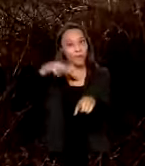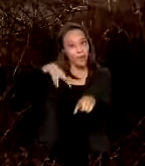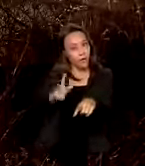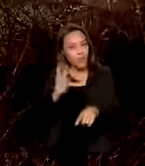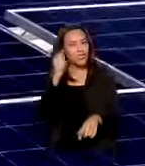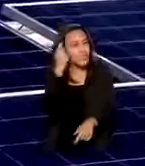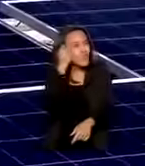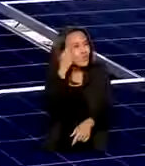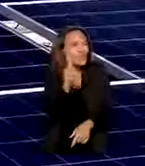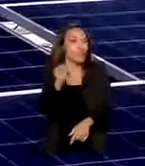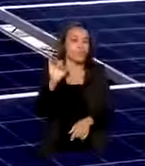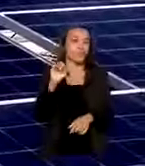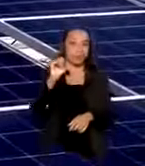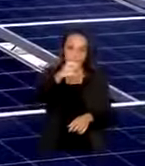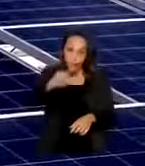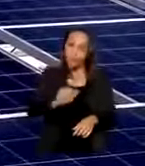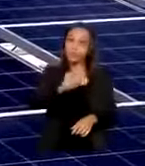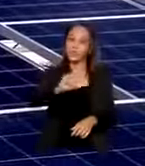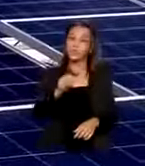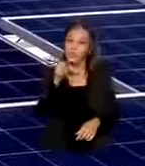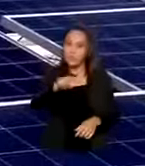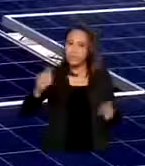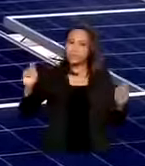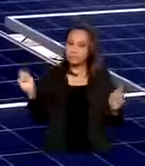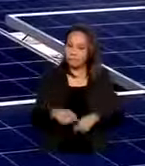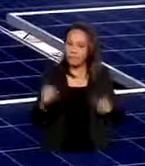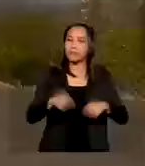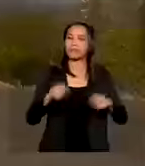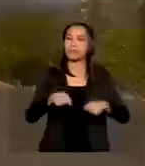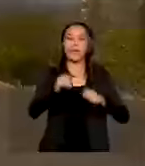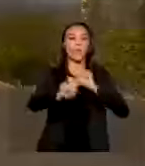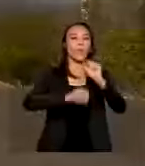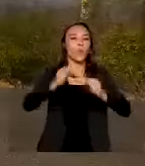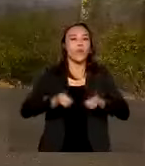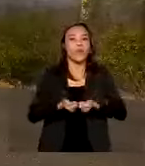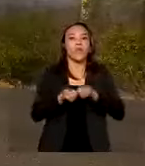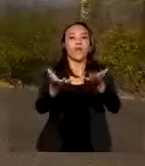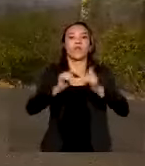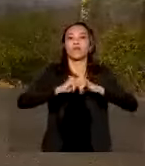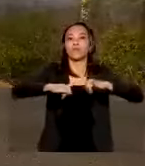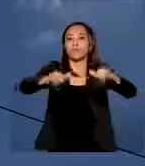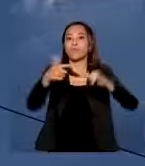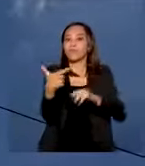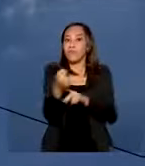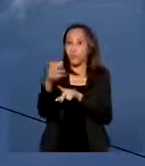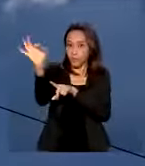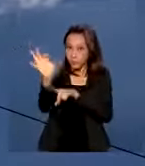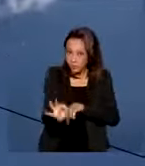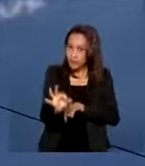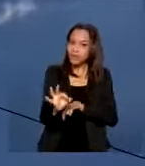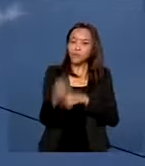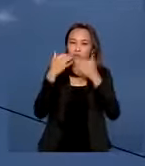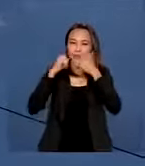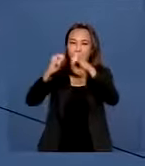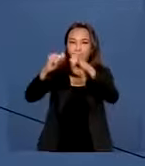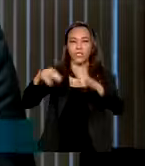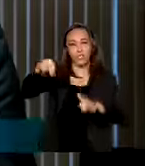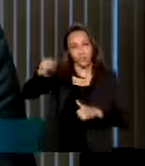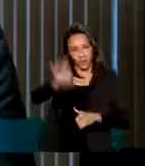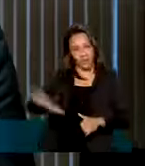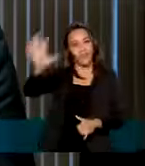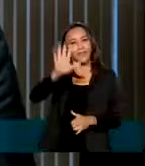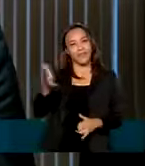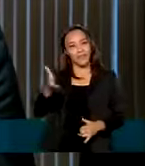em julho. Produção suficiente para abastecer 20% da demanda de energia da região.